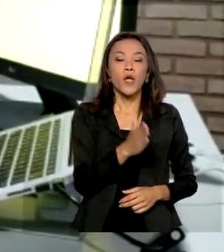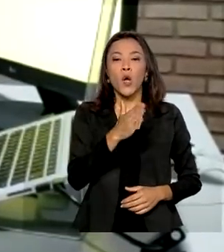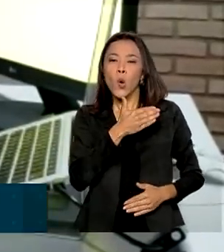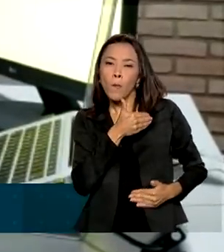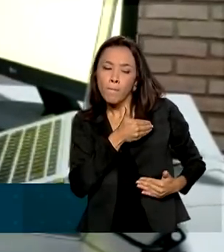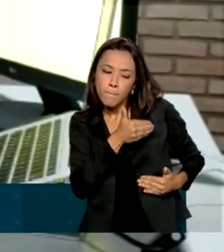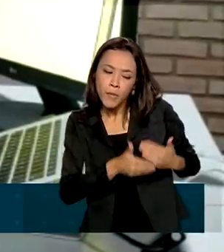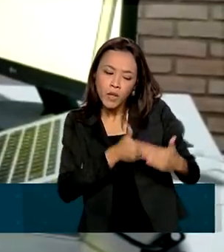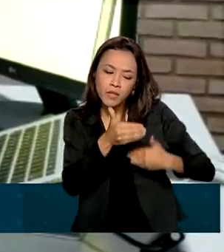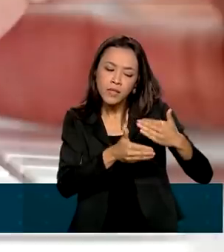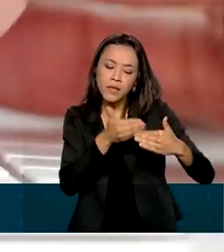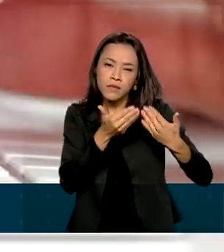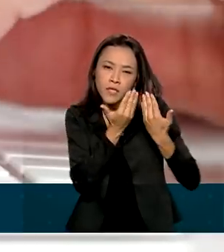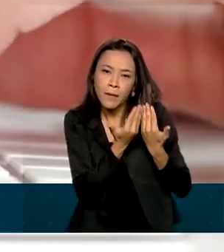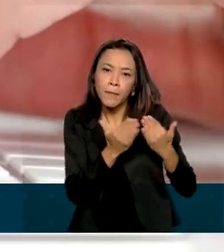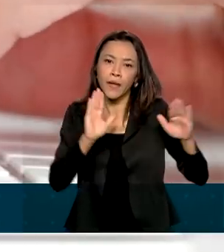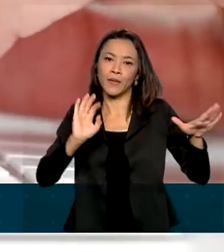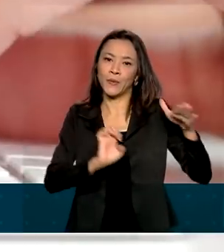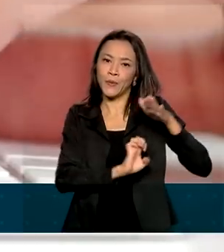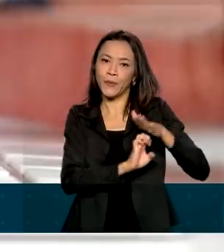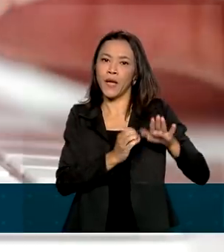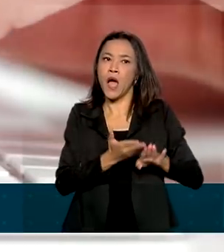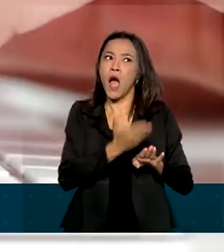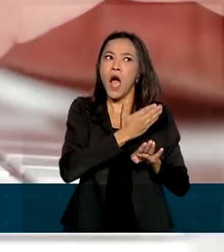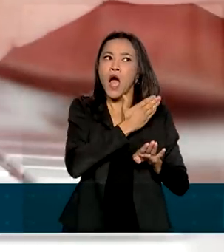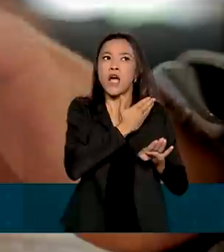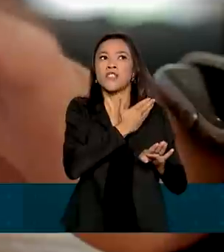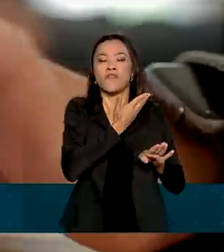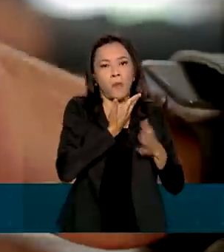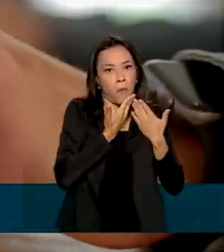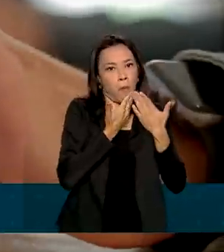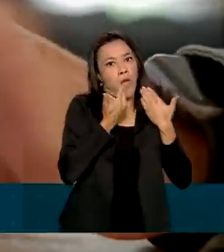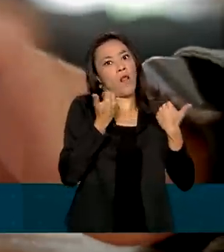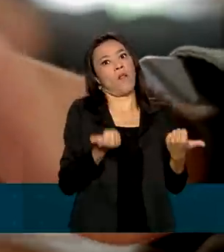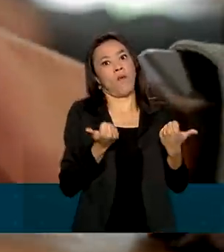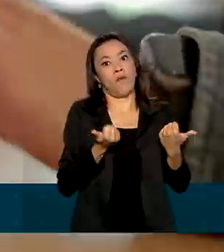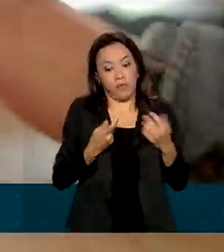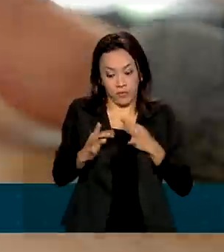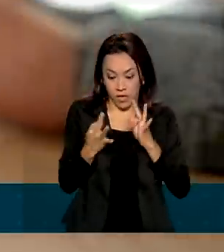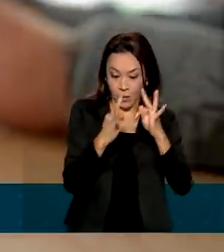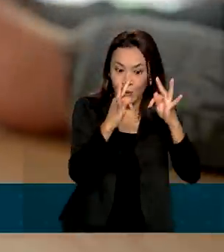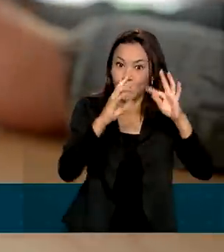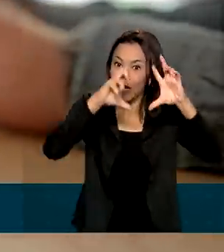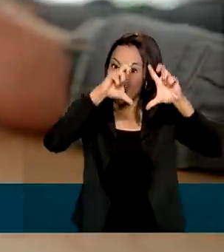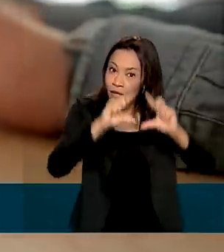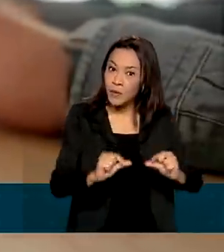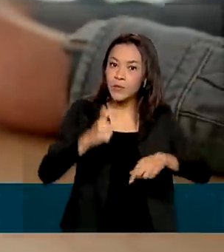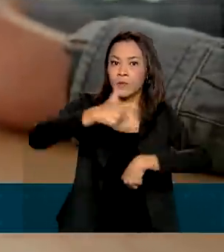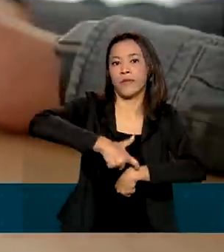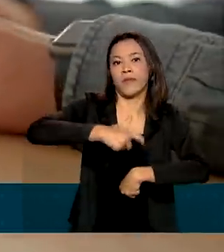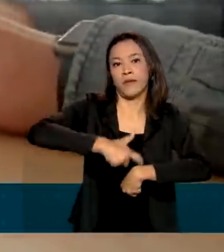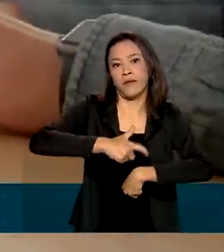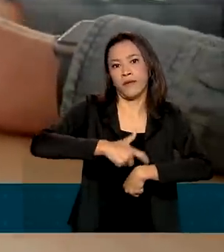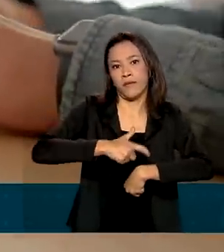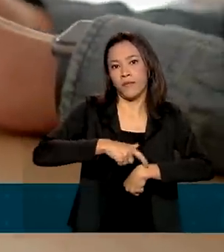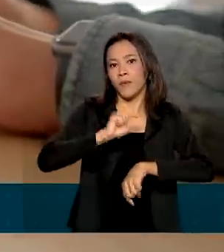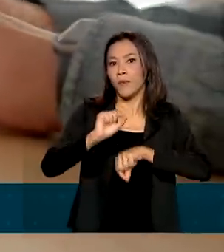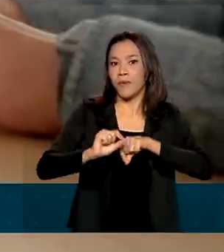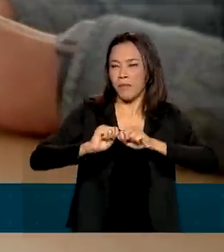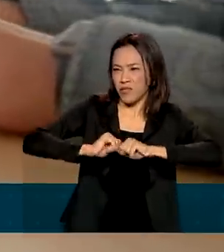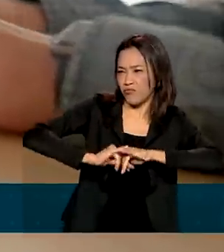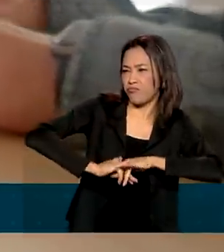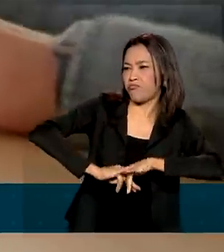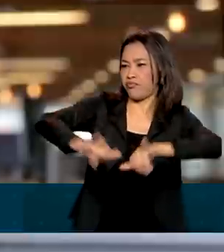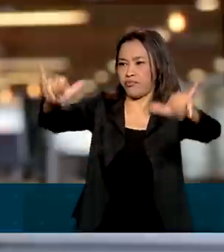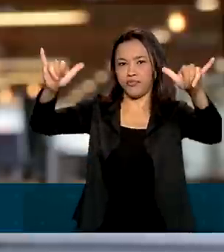de uma empresa foi facilitado nos últimos anos. A tecnologia reduziu o tempo gasto na tarefa com a popularização